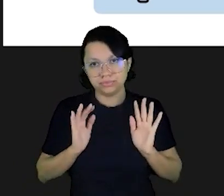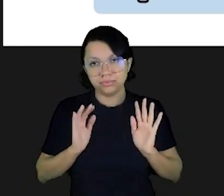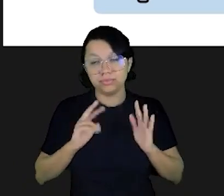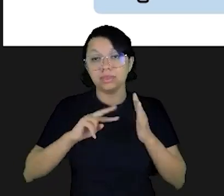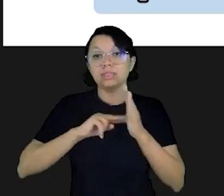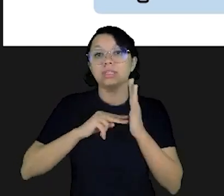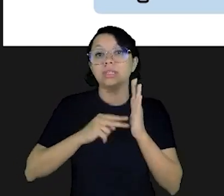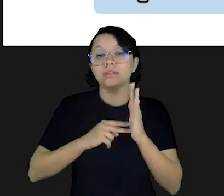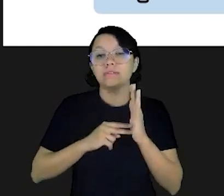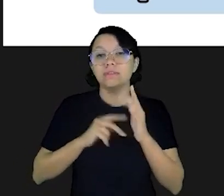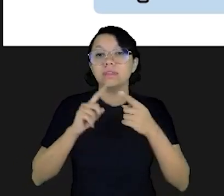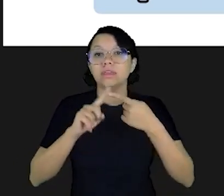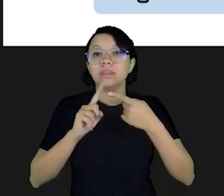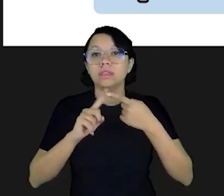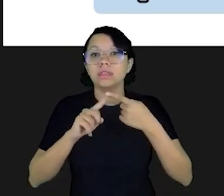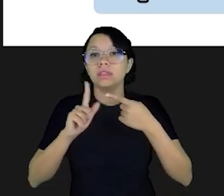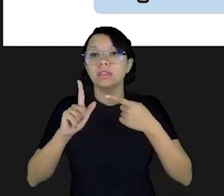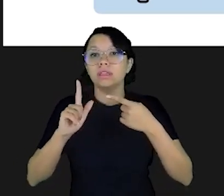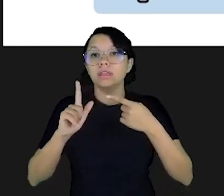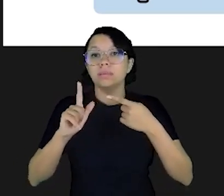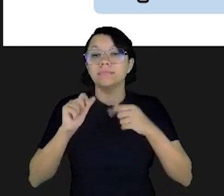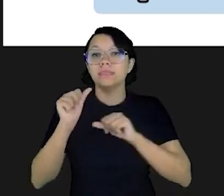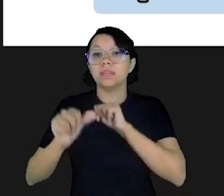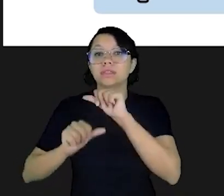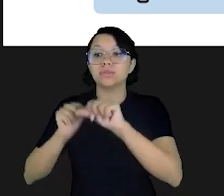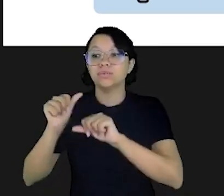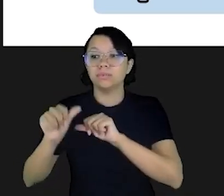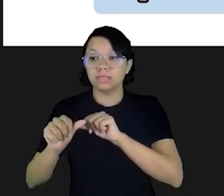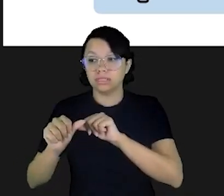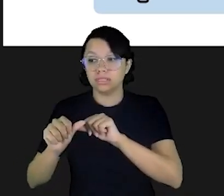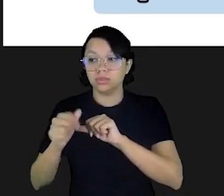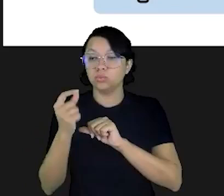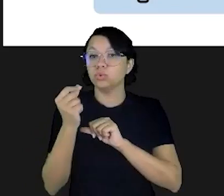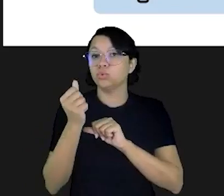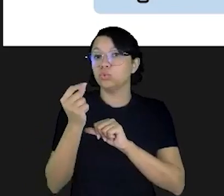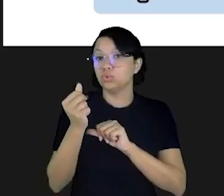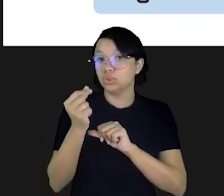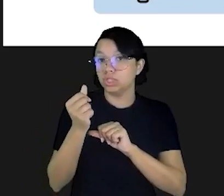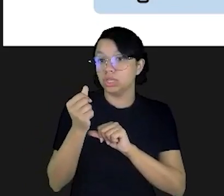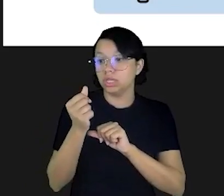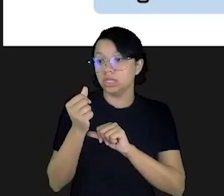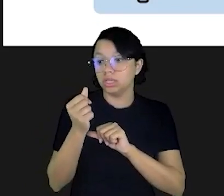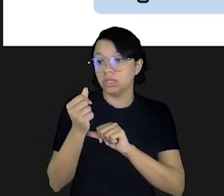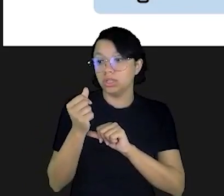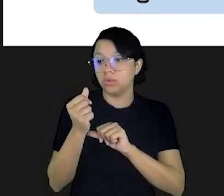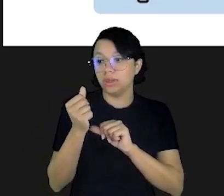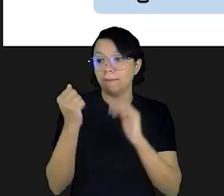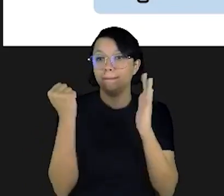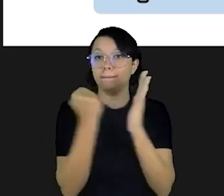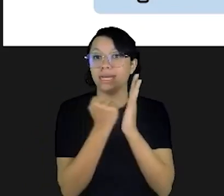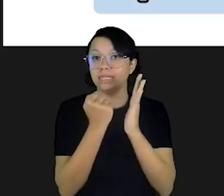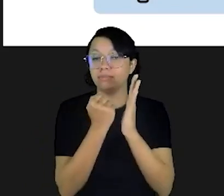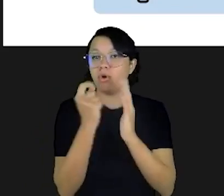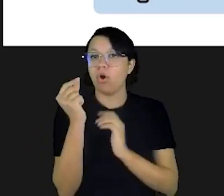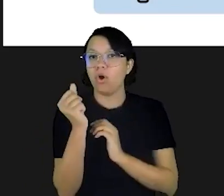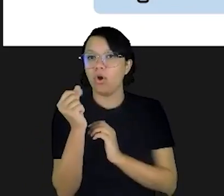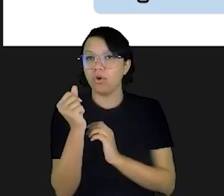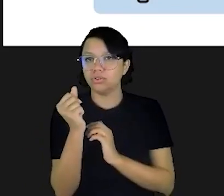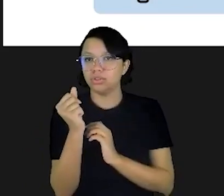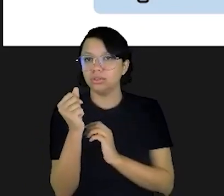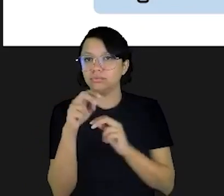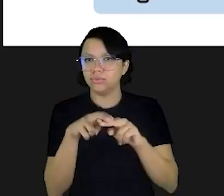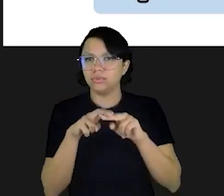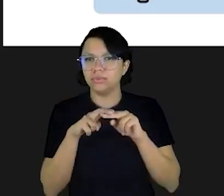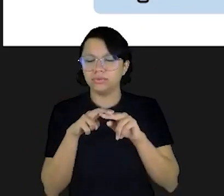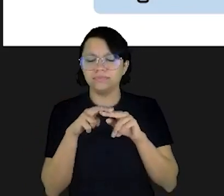o significa a liquidez, mais uma vez? A transformação do dinheiro e do patrimônio em dinheiro. Então,